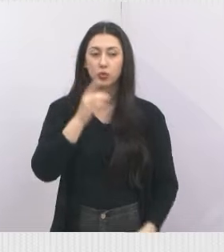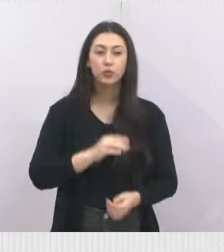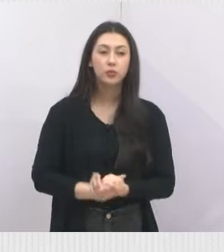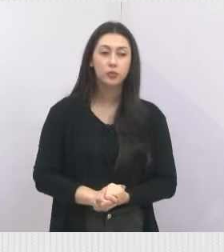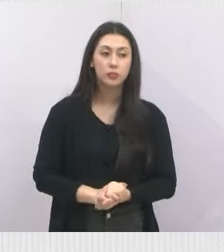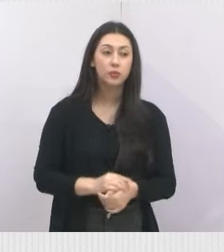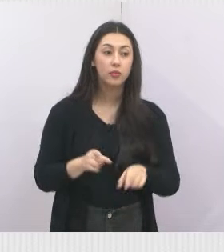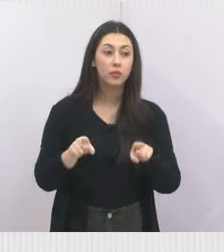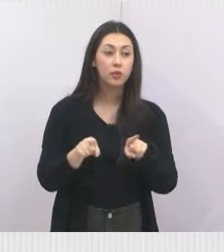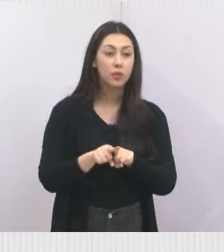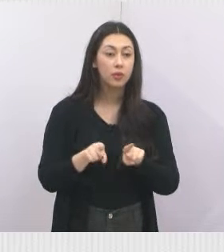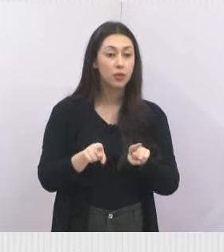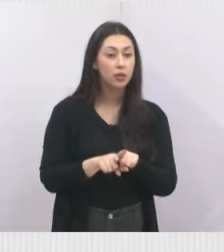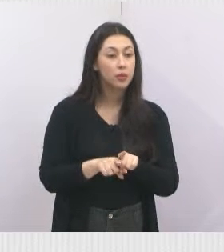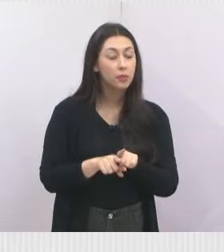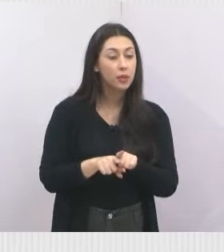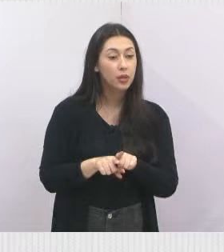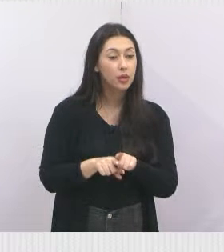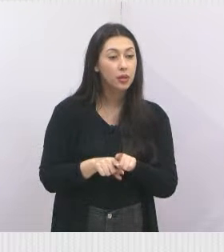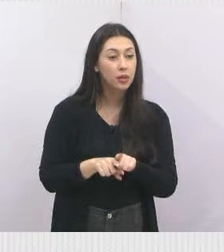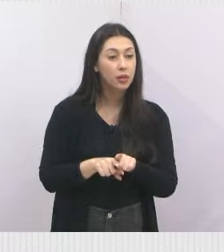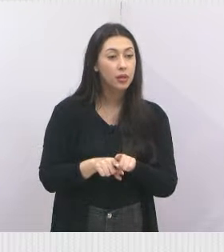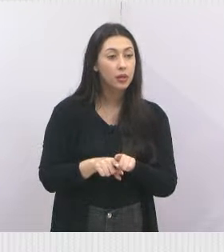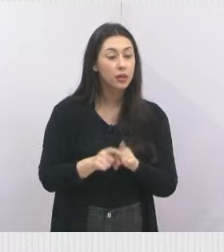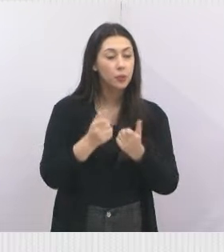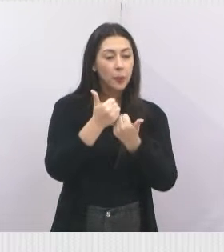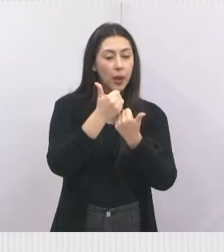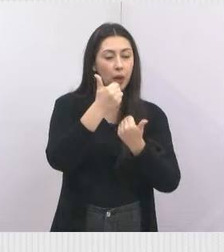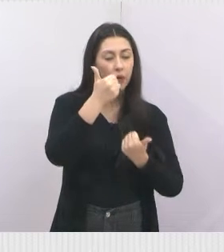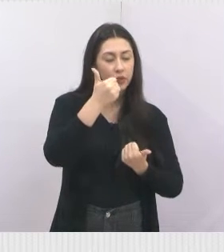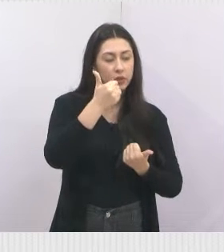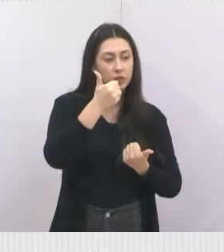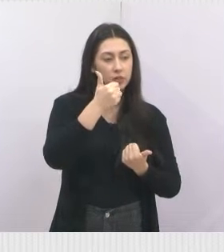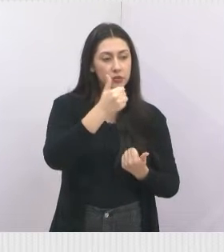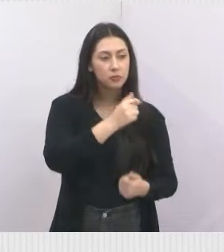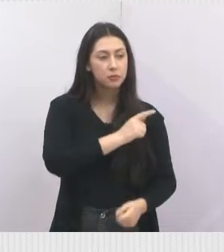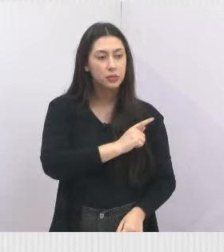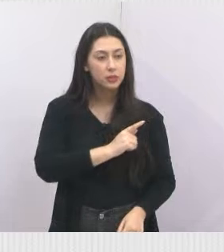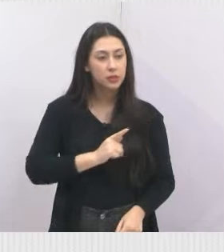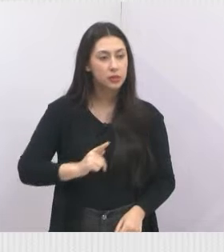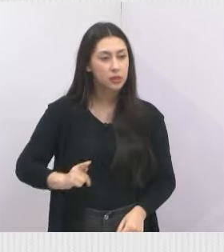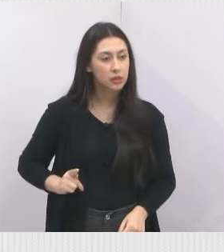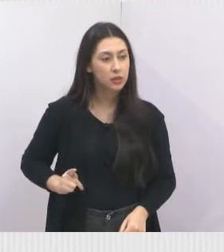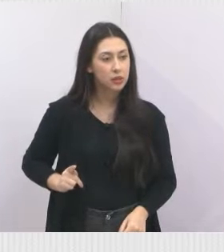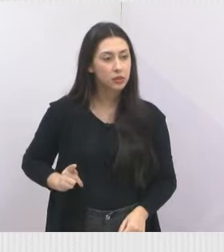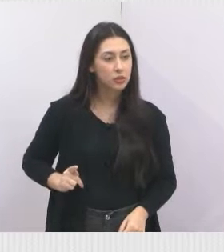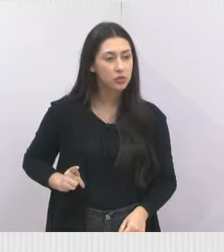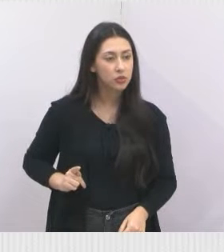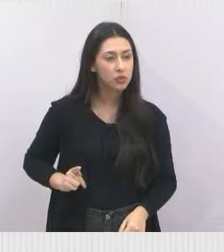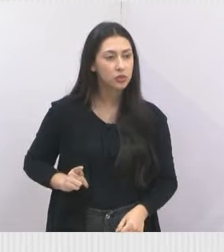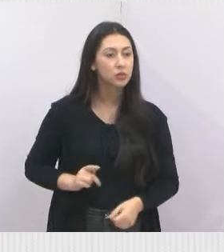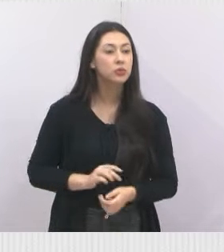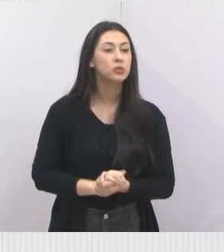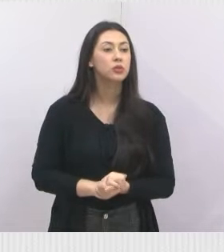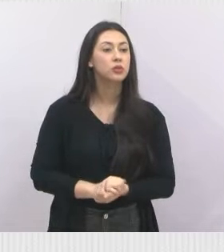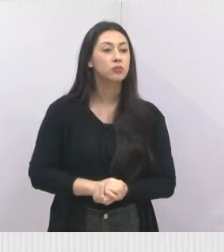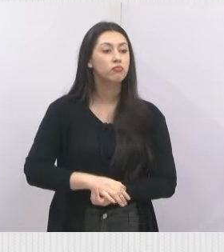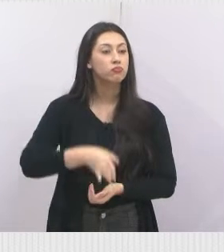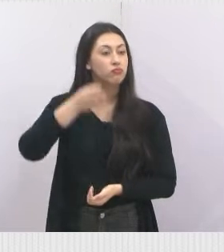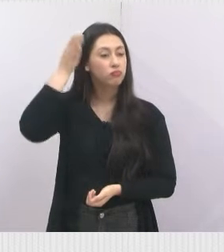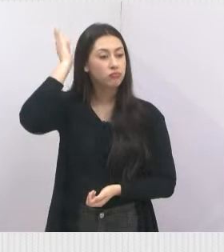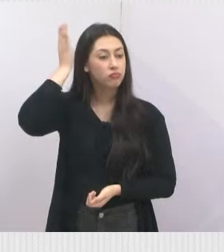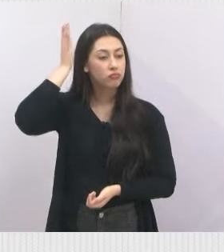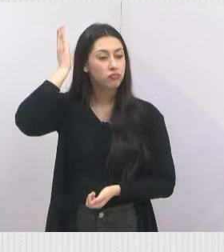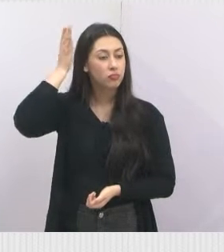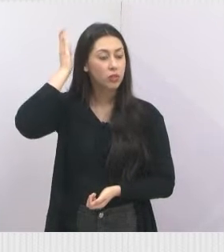com a vice-presidente da associação Sede Santos, que é lá de Taubaté,